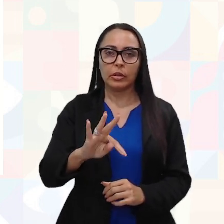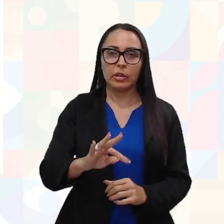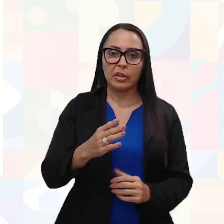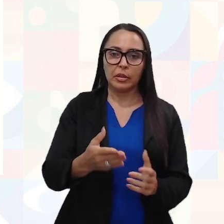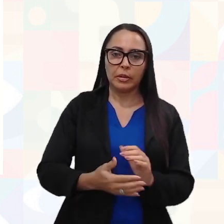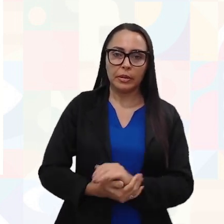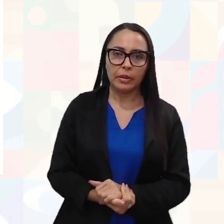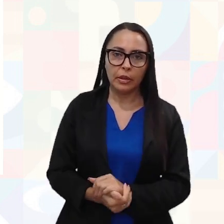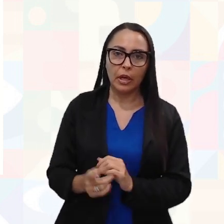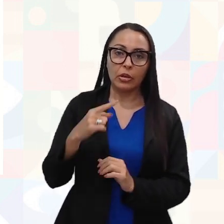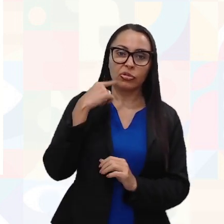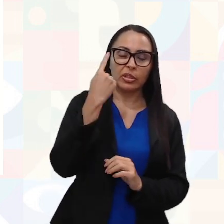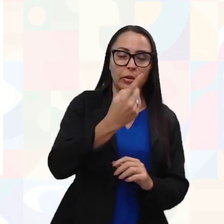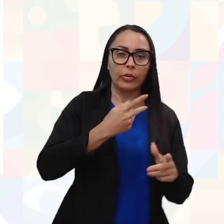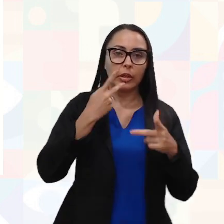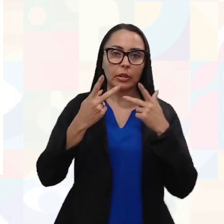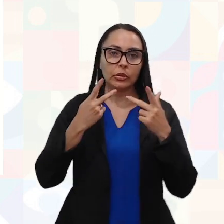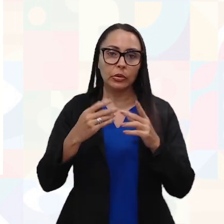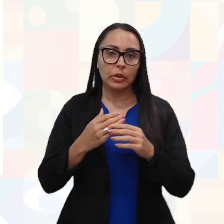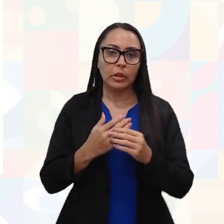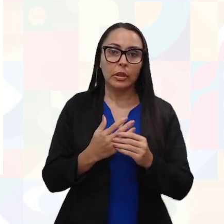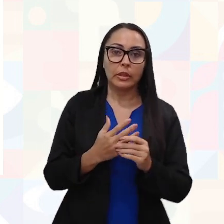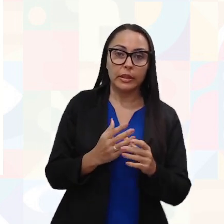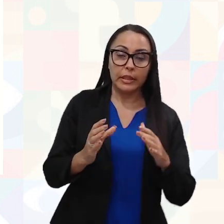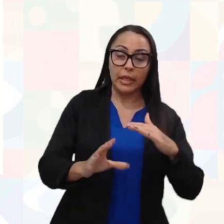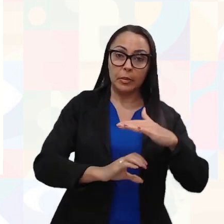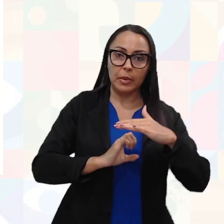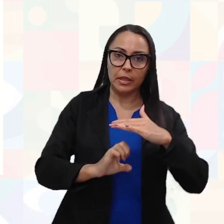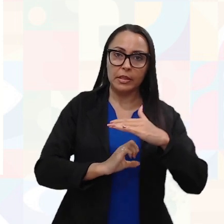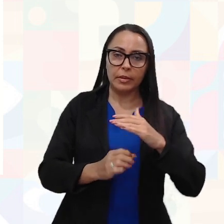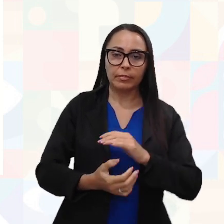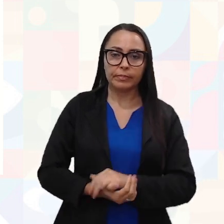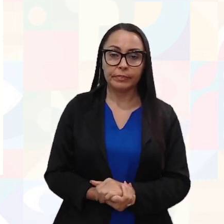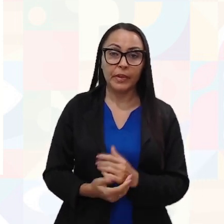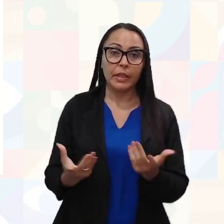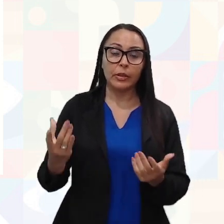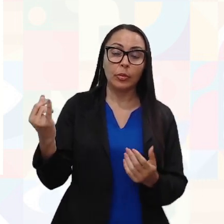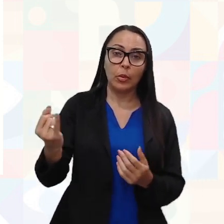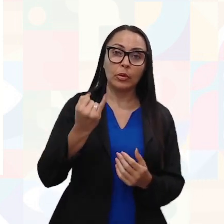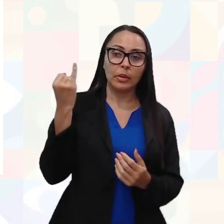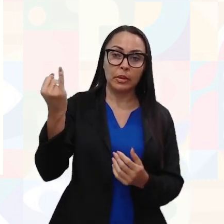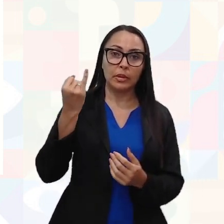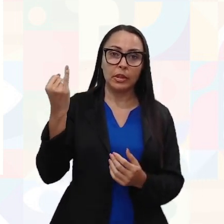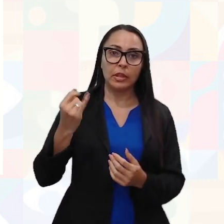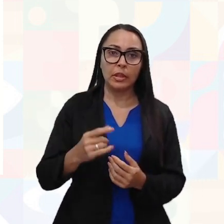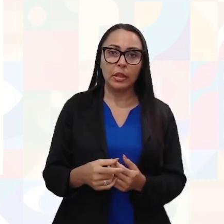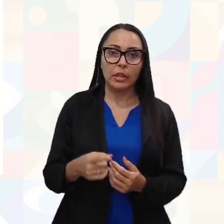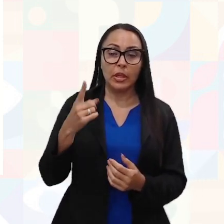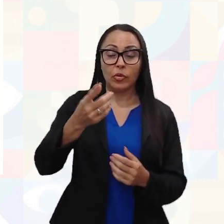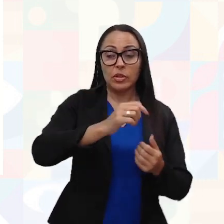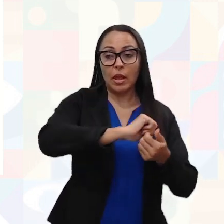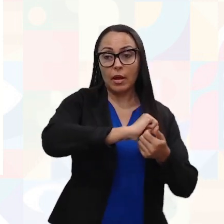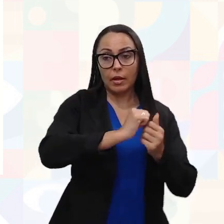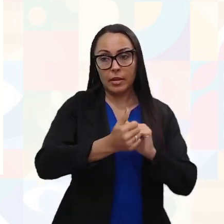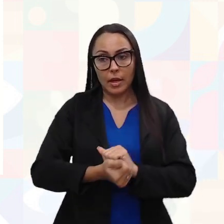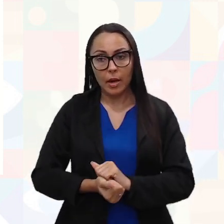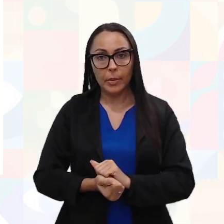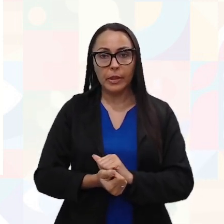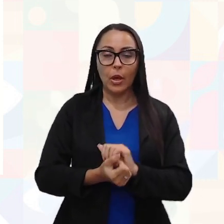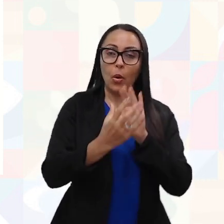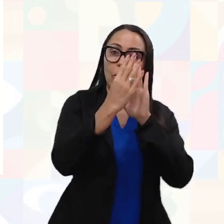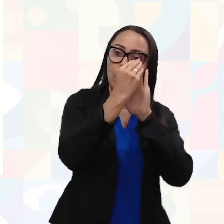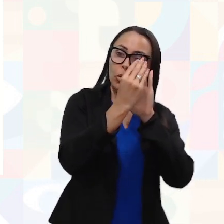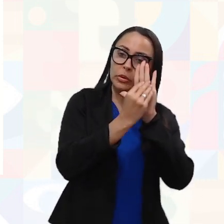serviço. Quando a gente está falando aí de empresa. E o importante é que você adapte esse modelo de checklist